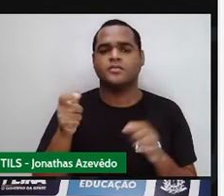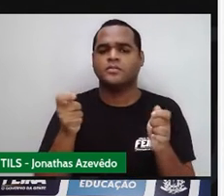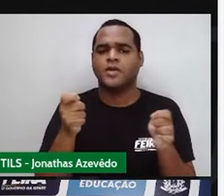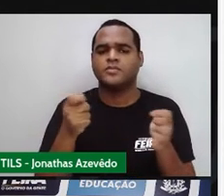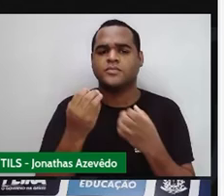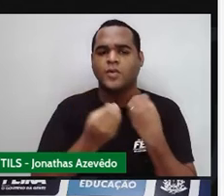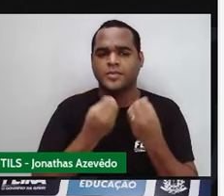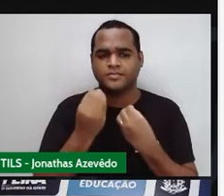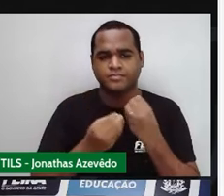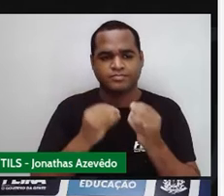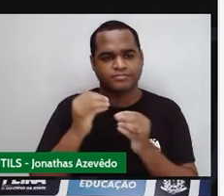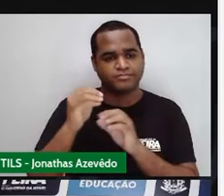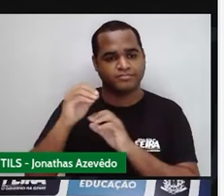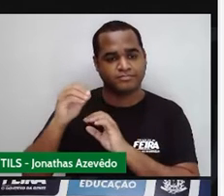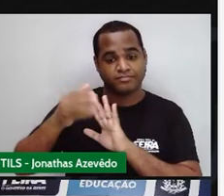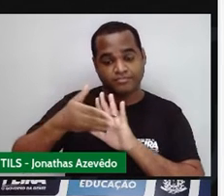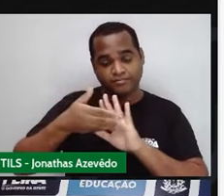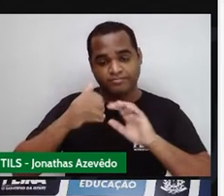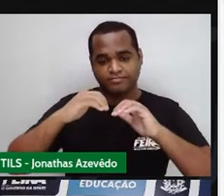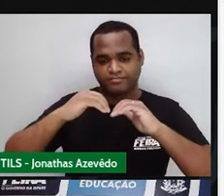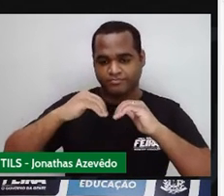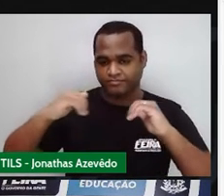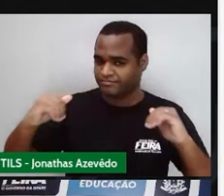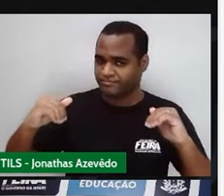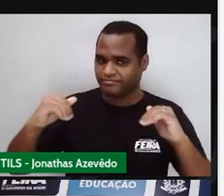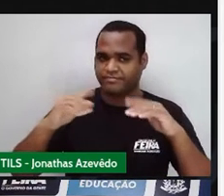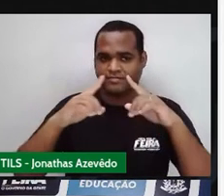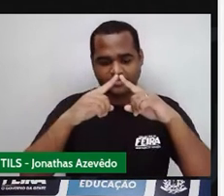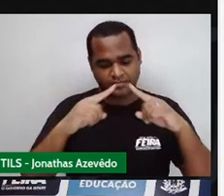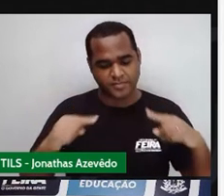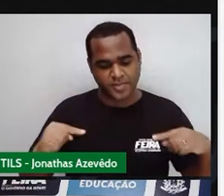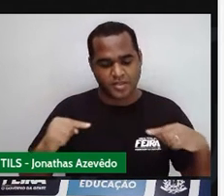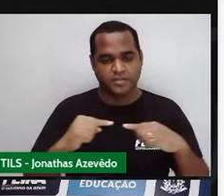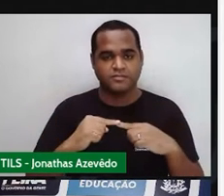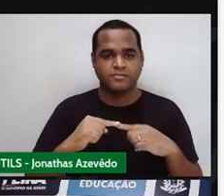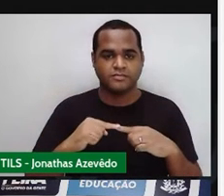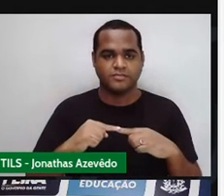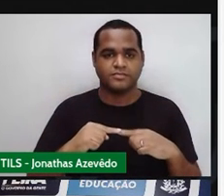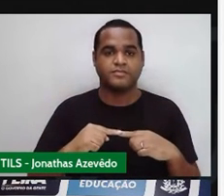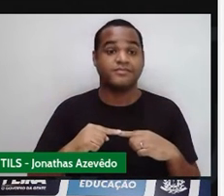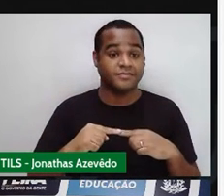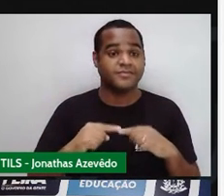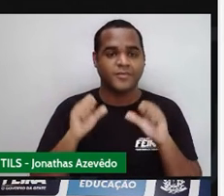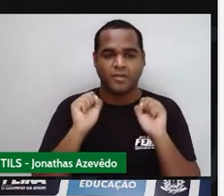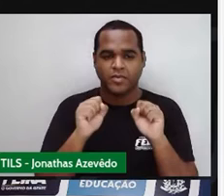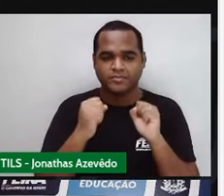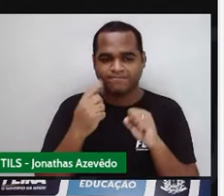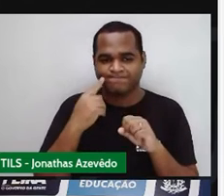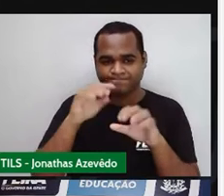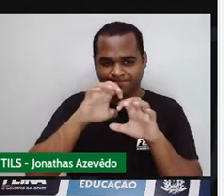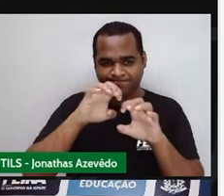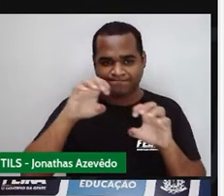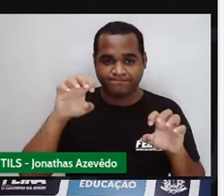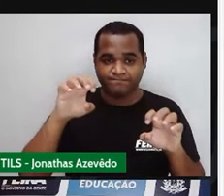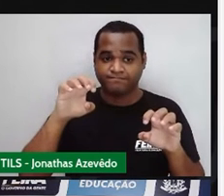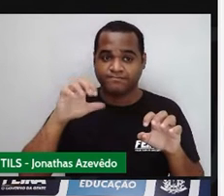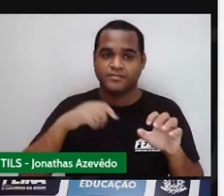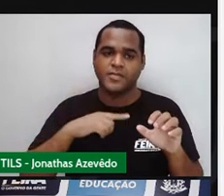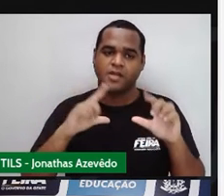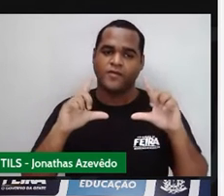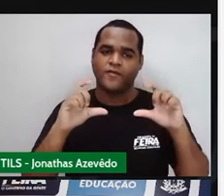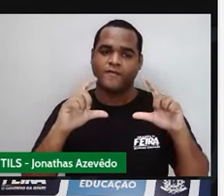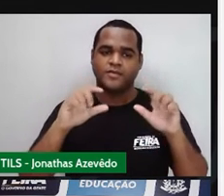eu vou separar um triângulo do outro, tá? Então, eu vou fazer aqui, vou dar uma mexidinha aqui nessa figura.